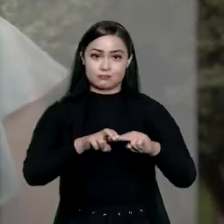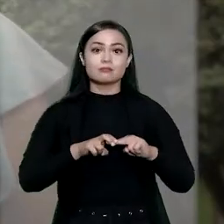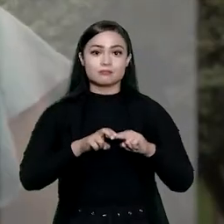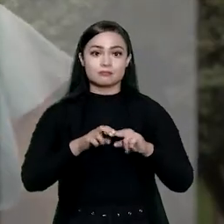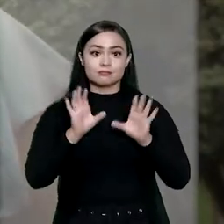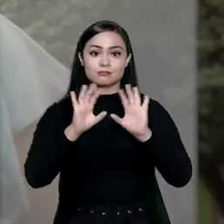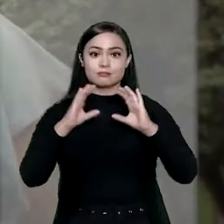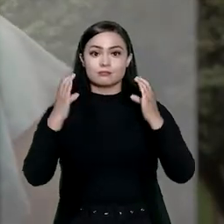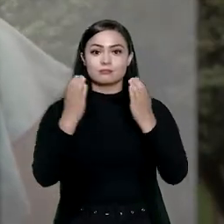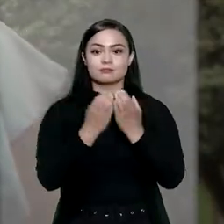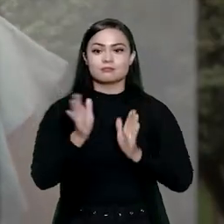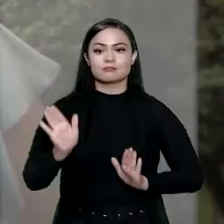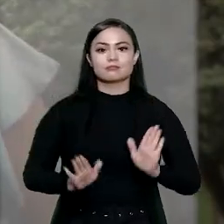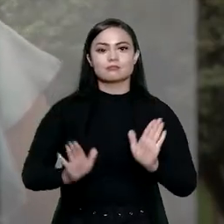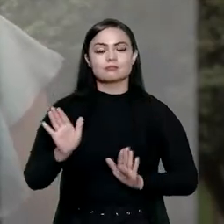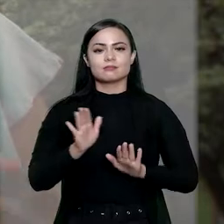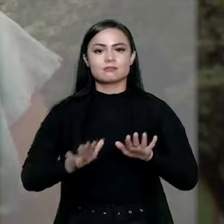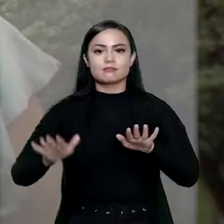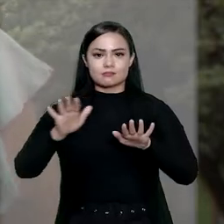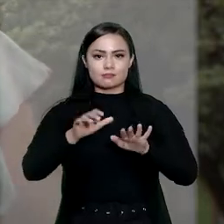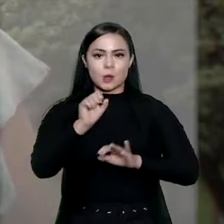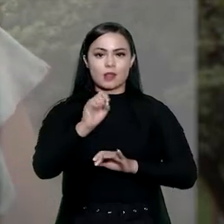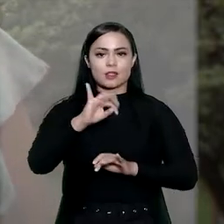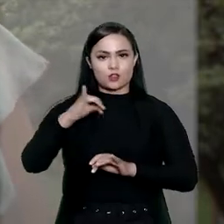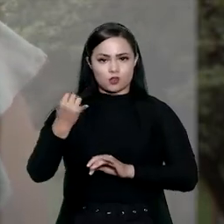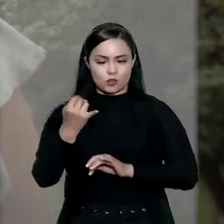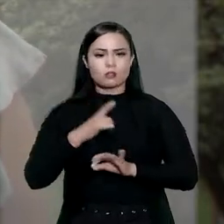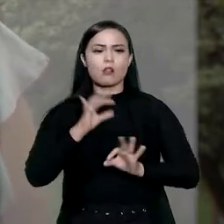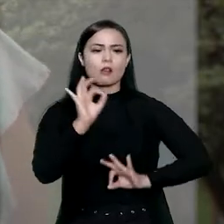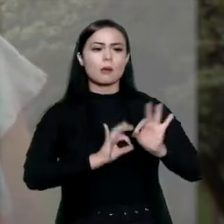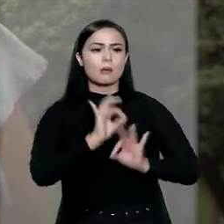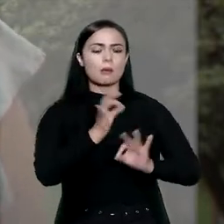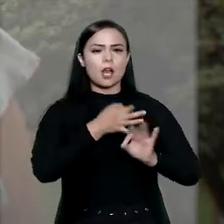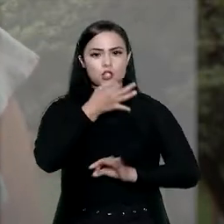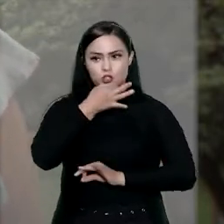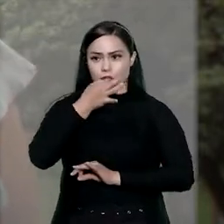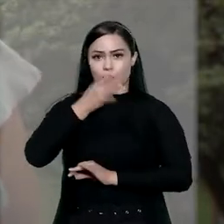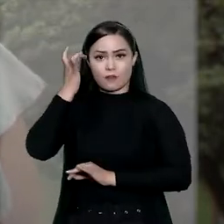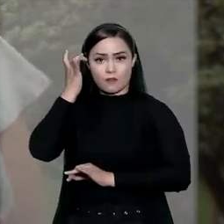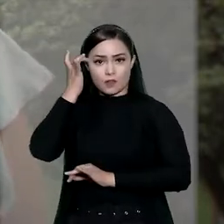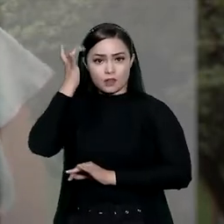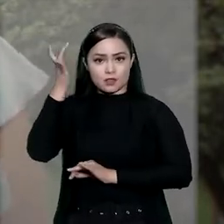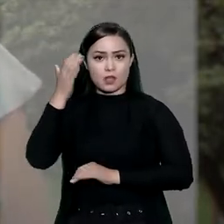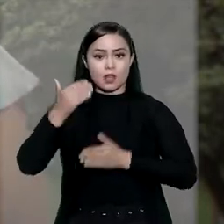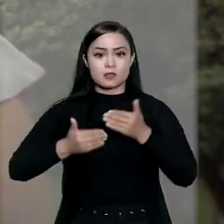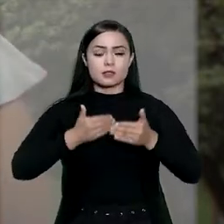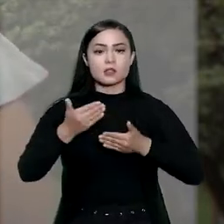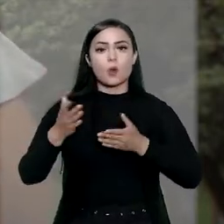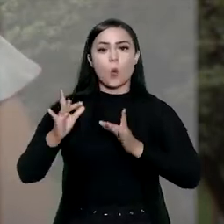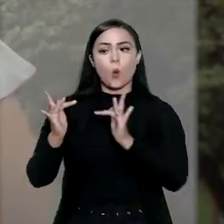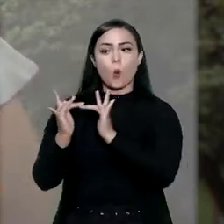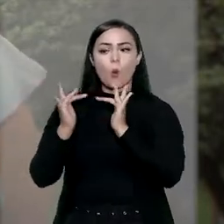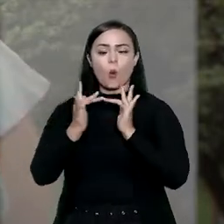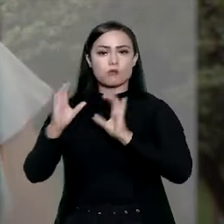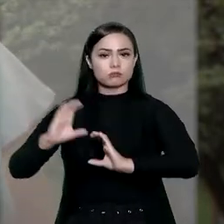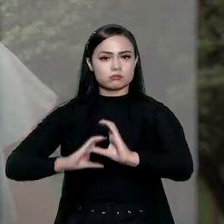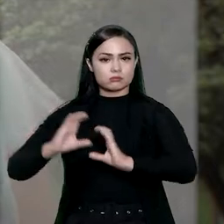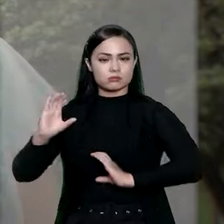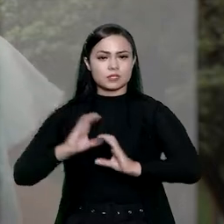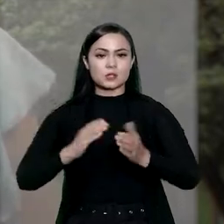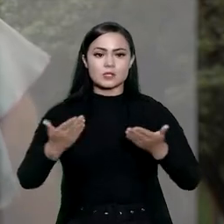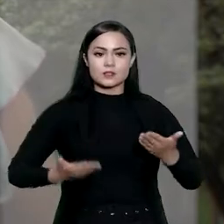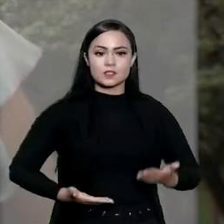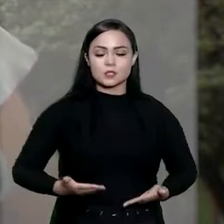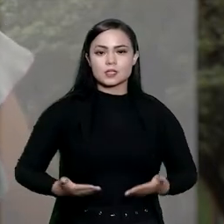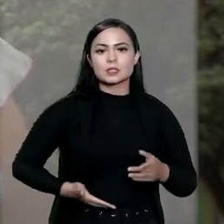Por isso, a Comissão de Acessibilidade e Inclusão do STJ elaborou dicas para facilitar o seu relacionamento com os